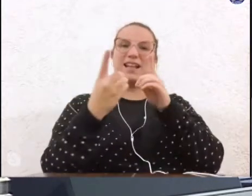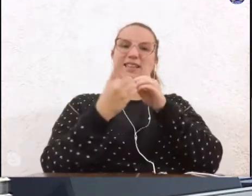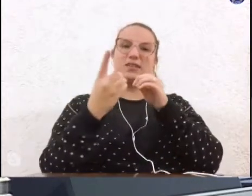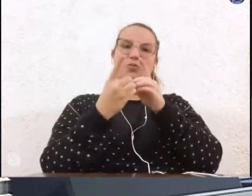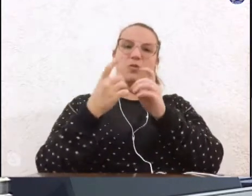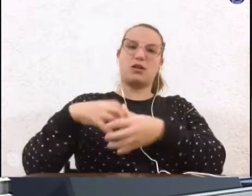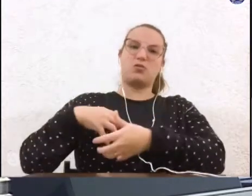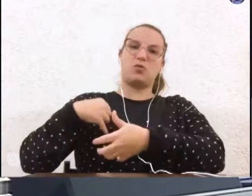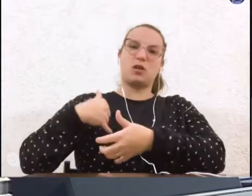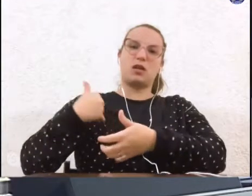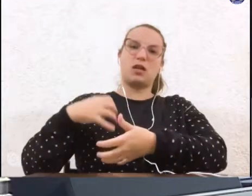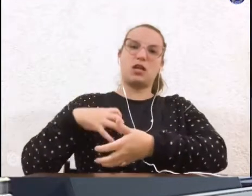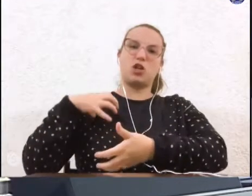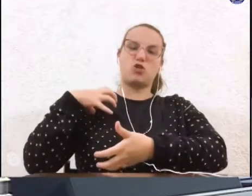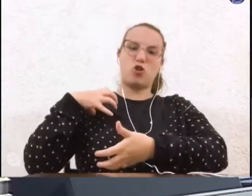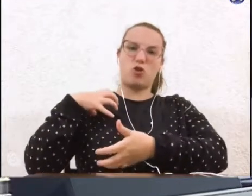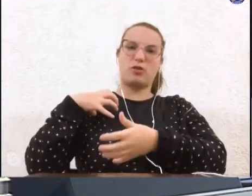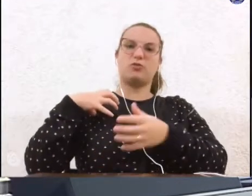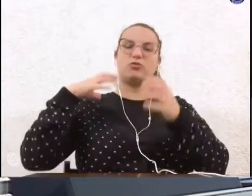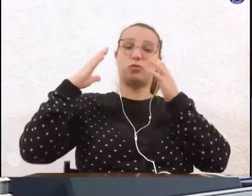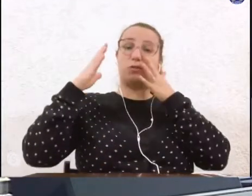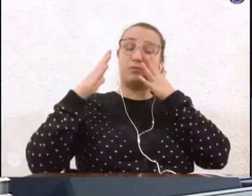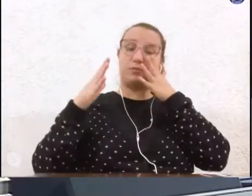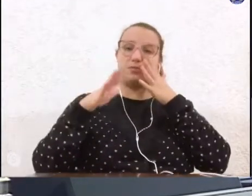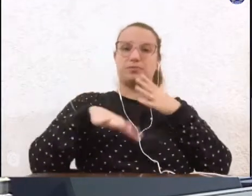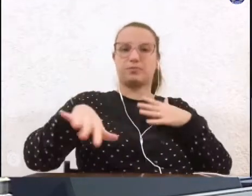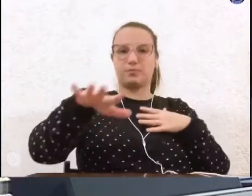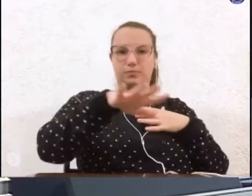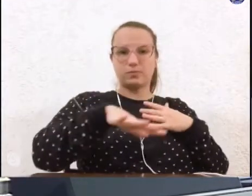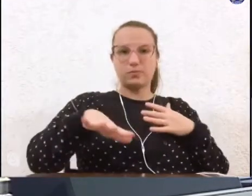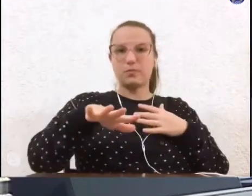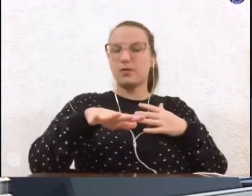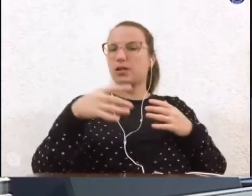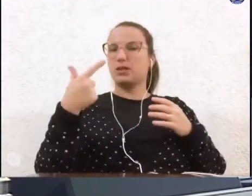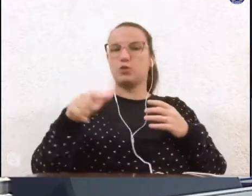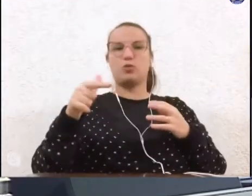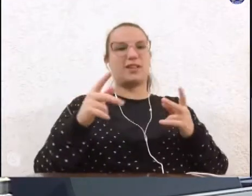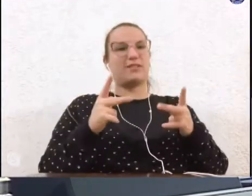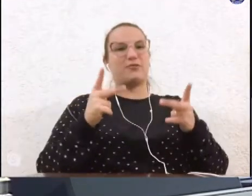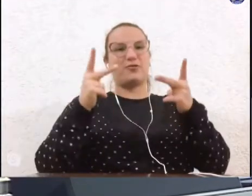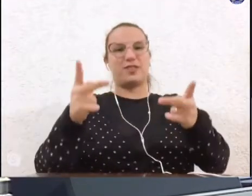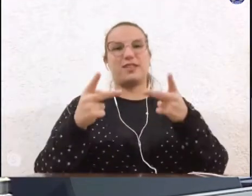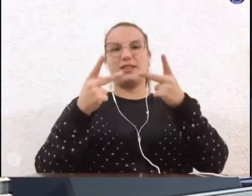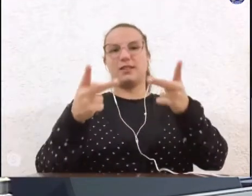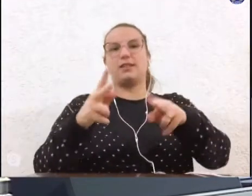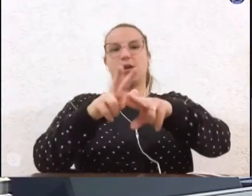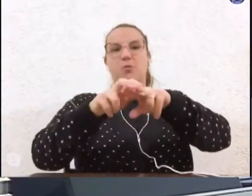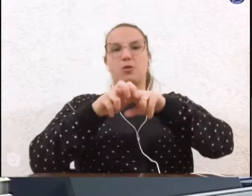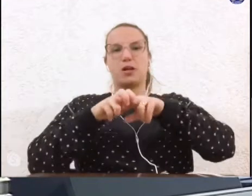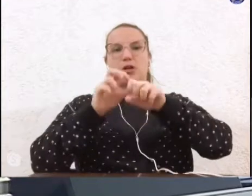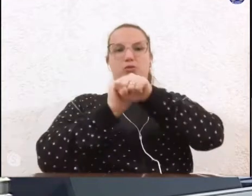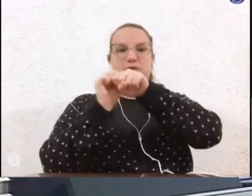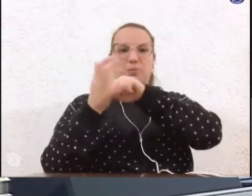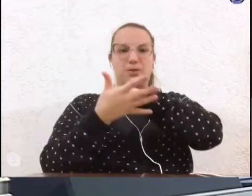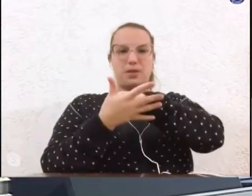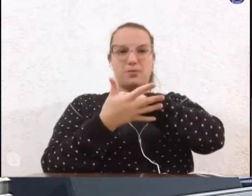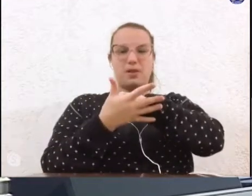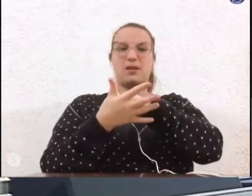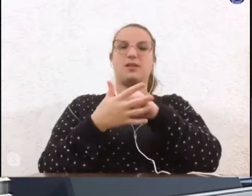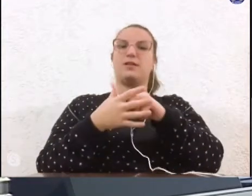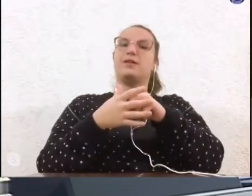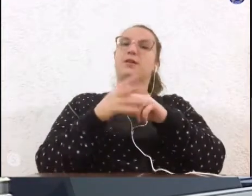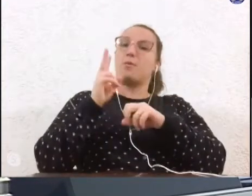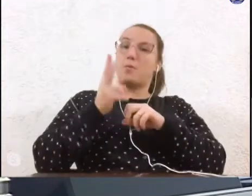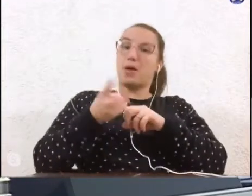institucionalizados e que estão sem as visitas durante a pandemia, a fim de que os mesmos